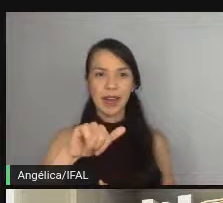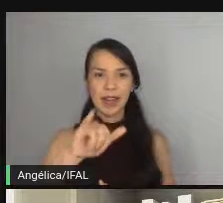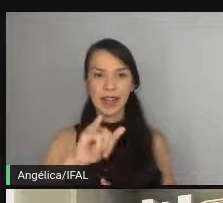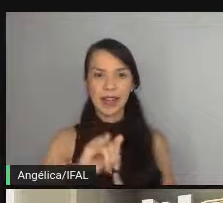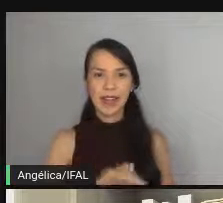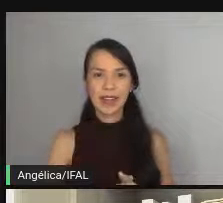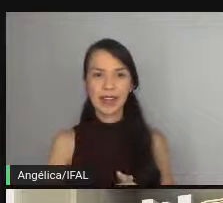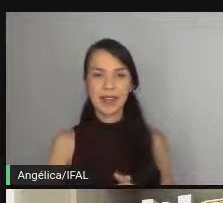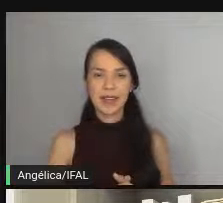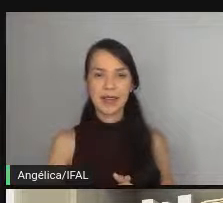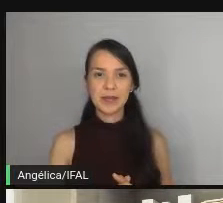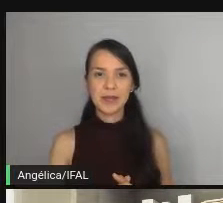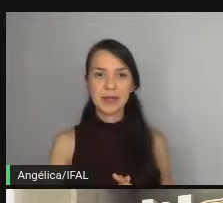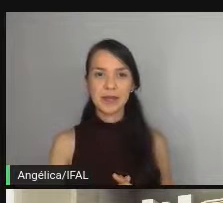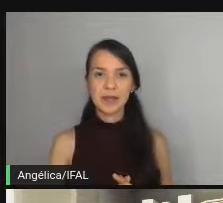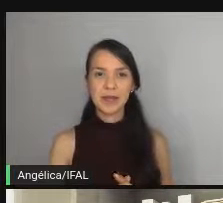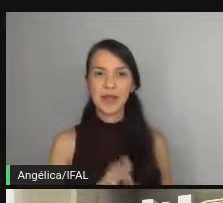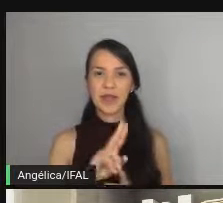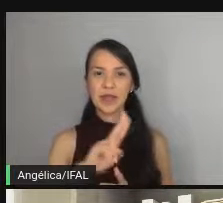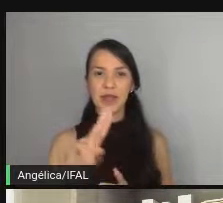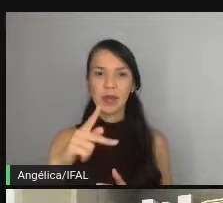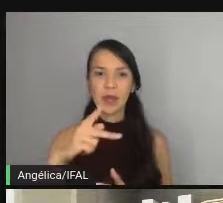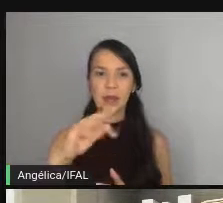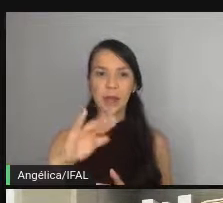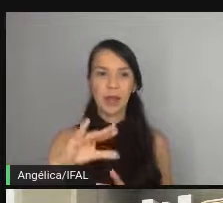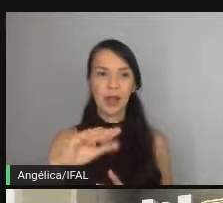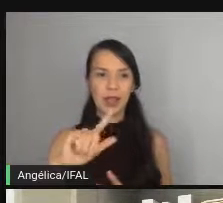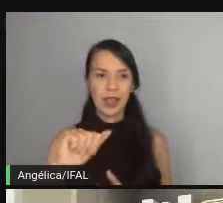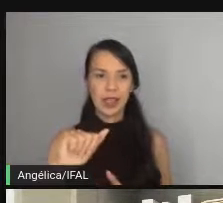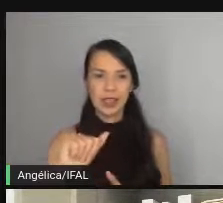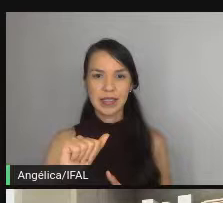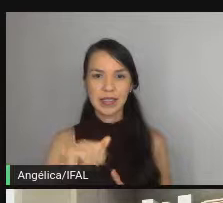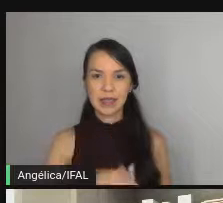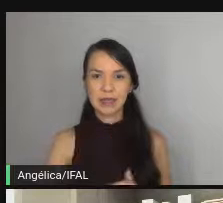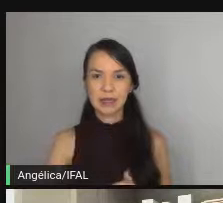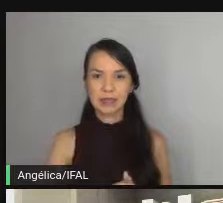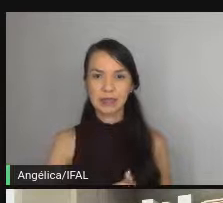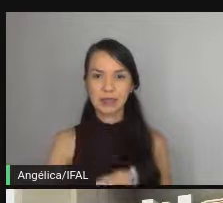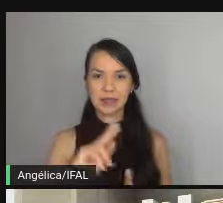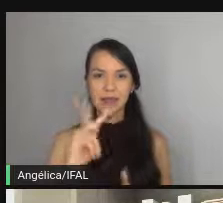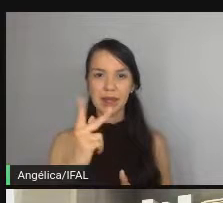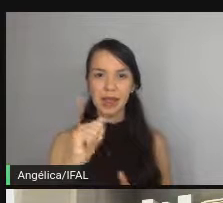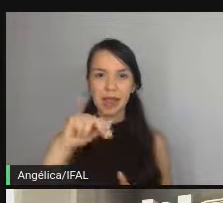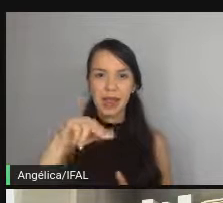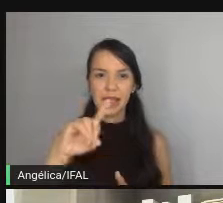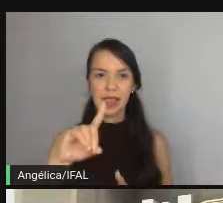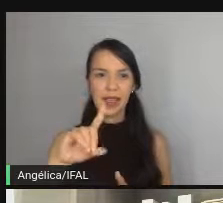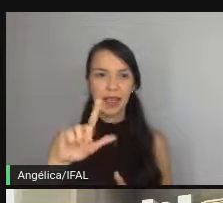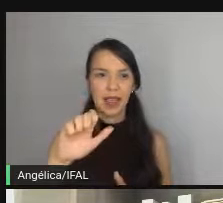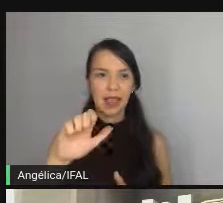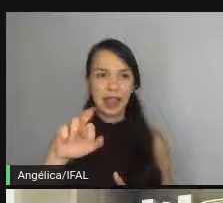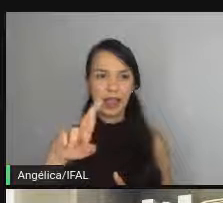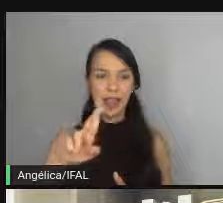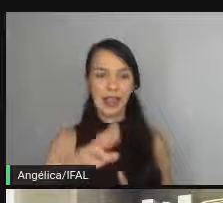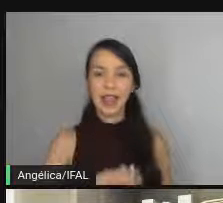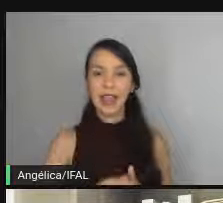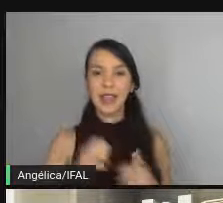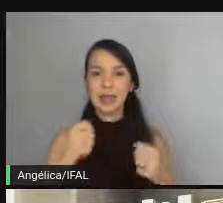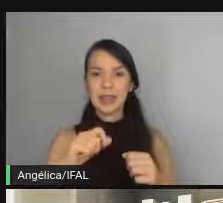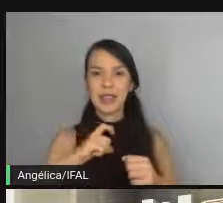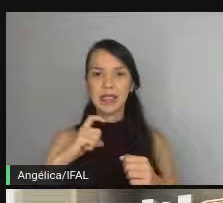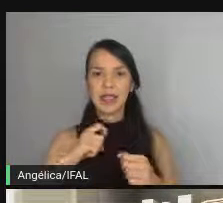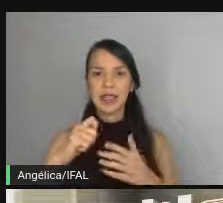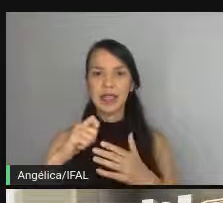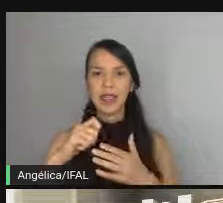chamar de potência handler ele precisa ter uma assinatura bem